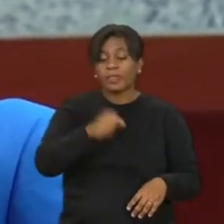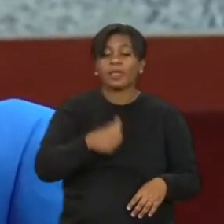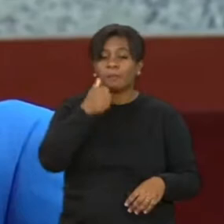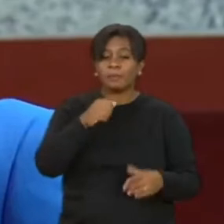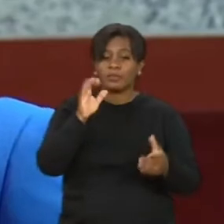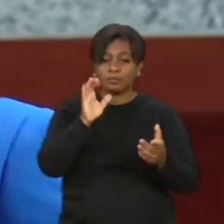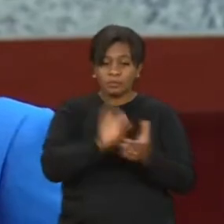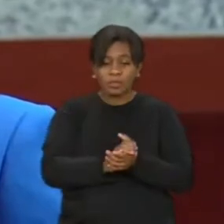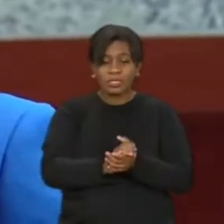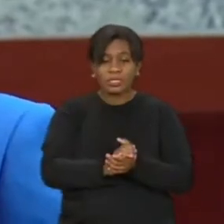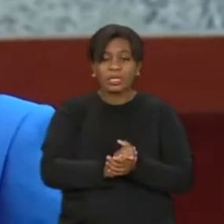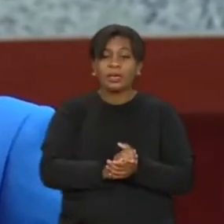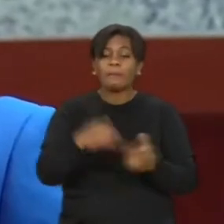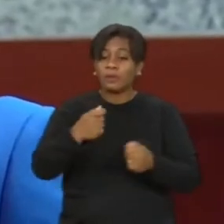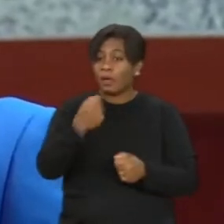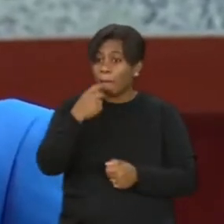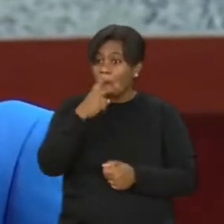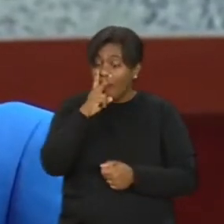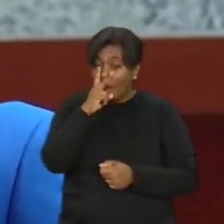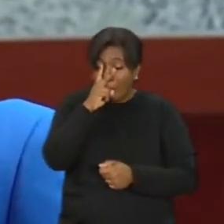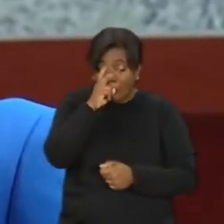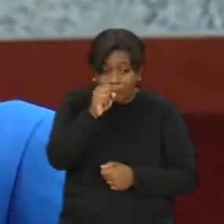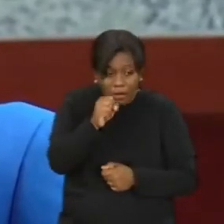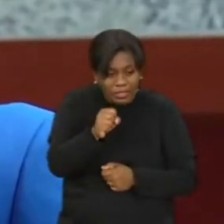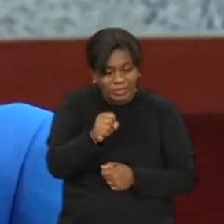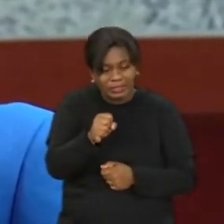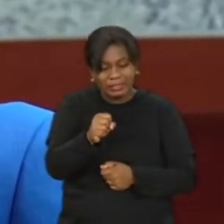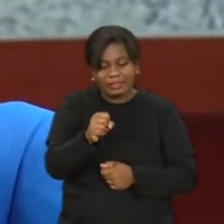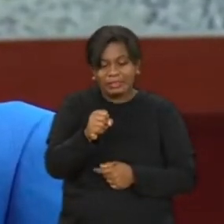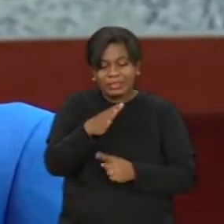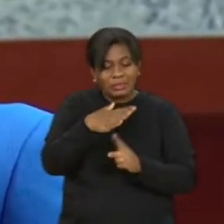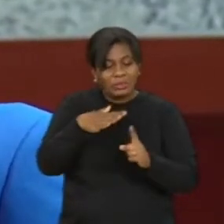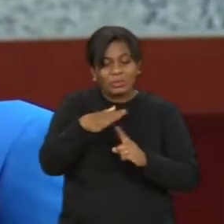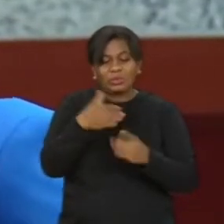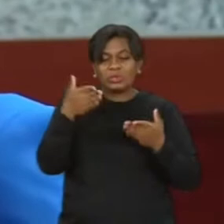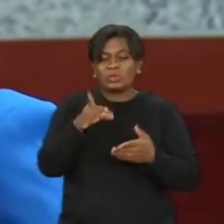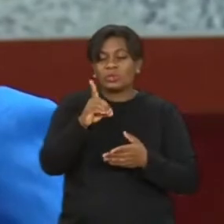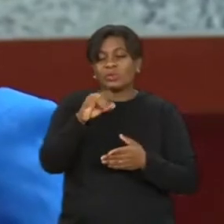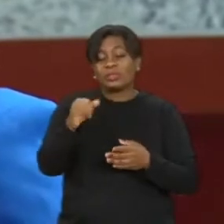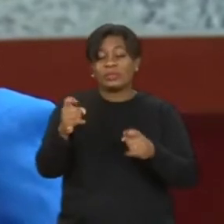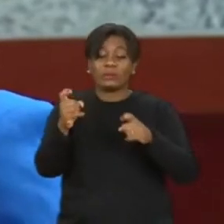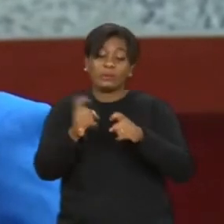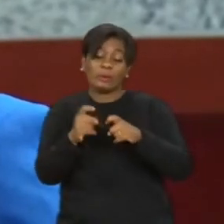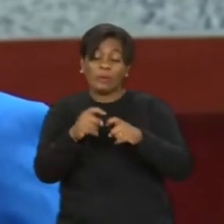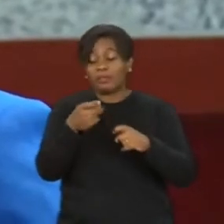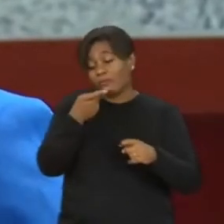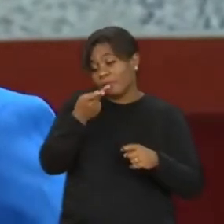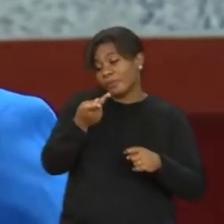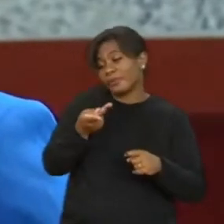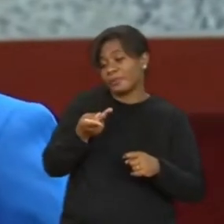antibiótico de último grau. E nessa condição, chegou o dia que a junta médica do plano de saúde,